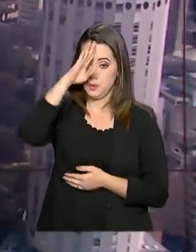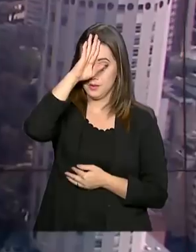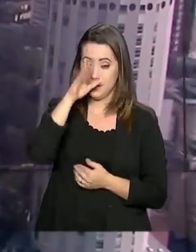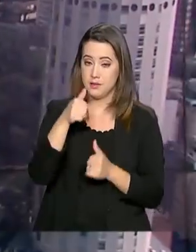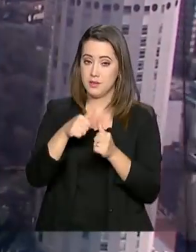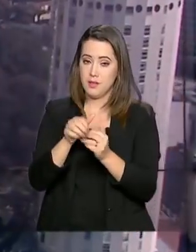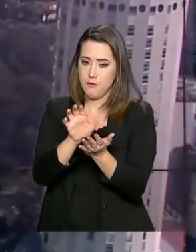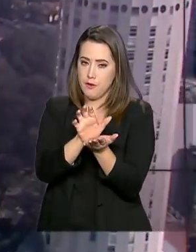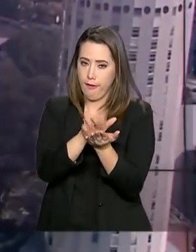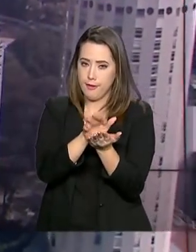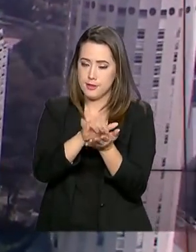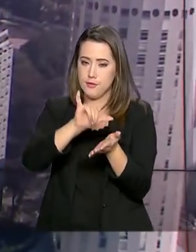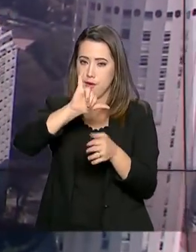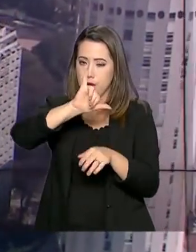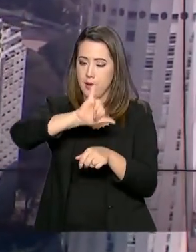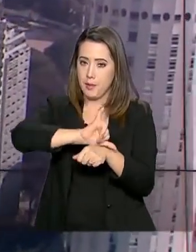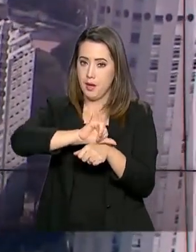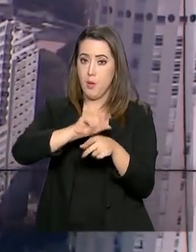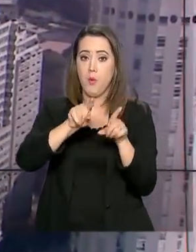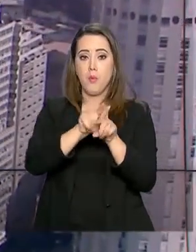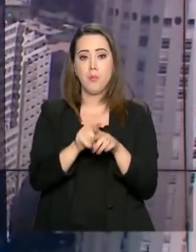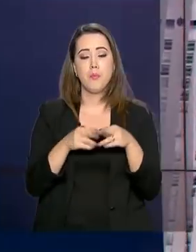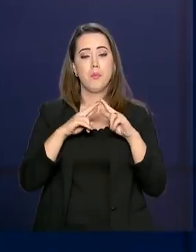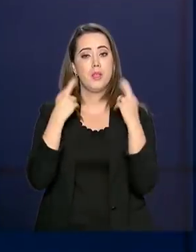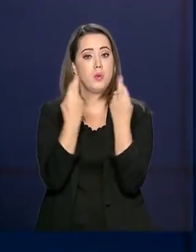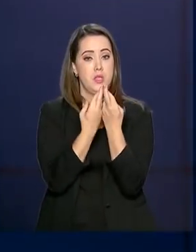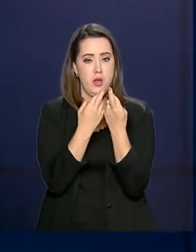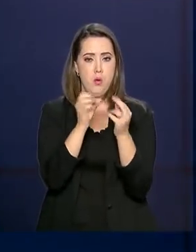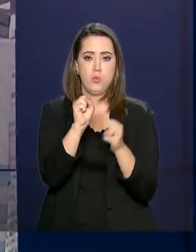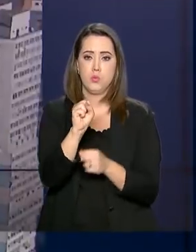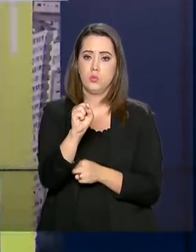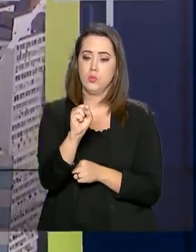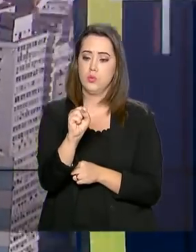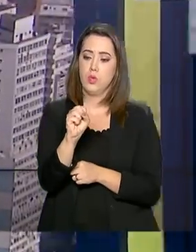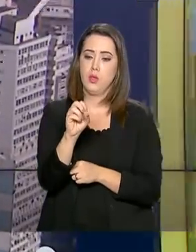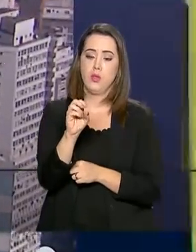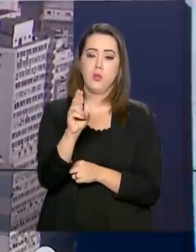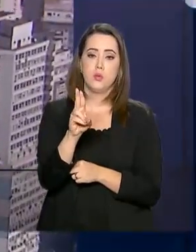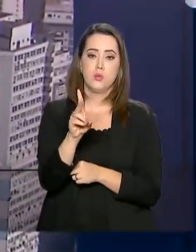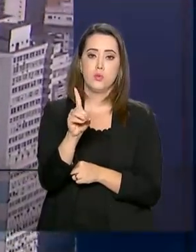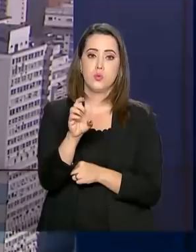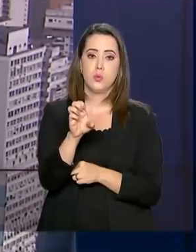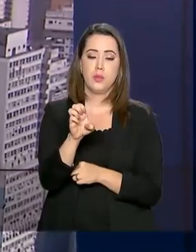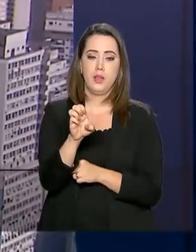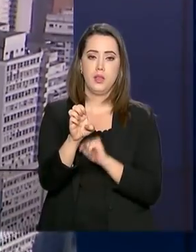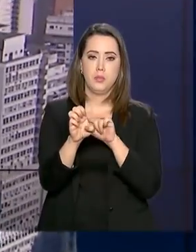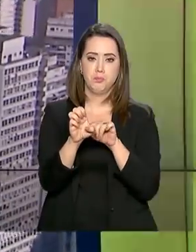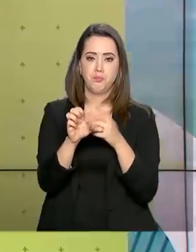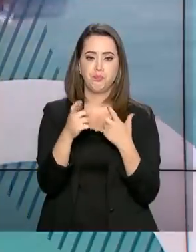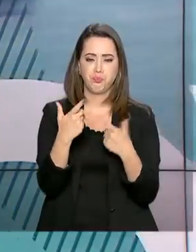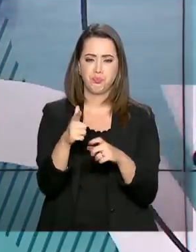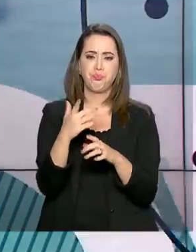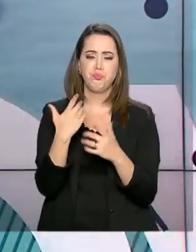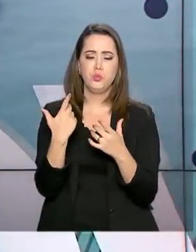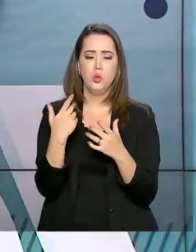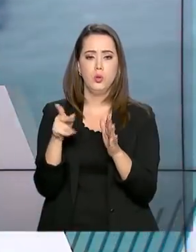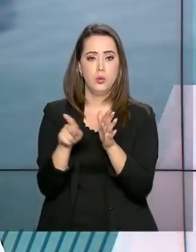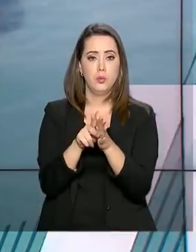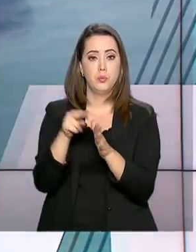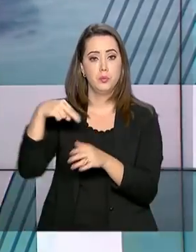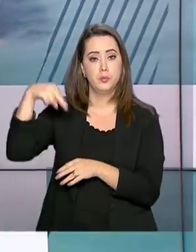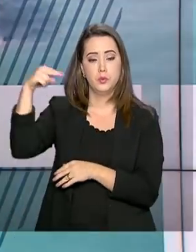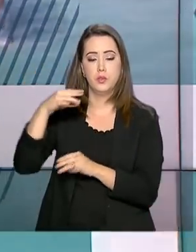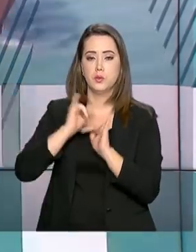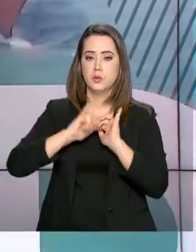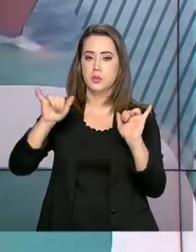Recife, onde participou da reunião da Sudene, a Superintendência de Desenvolvimento do Nordeste. Foi anunciado um plano para levar o